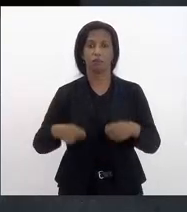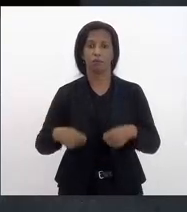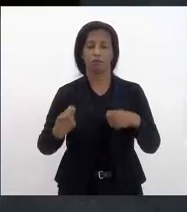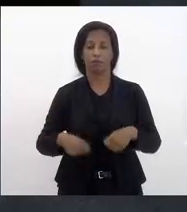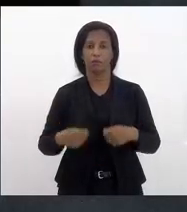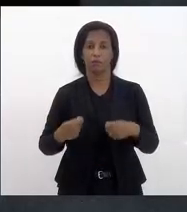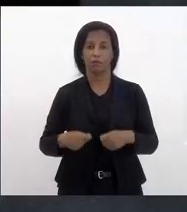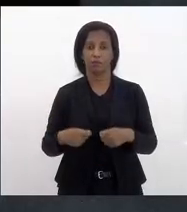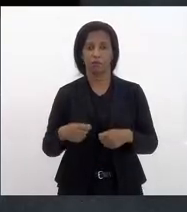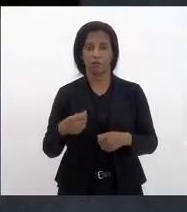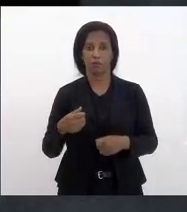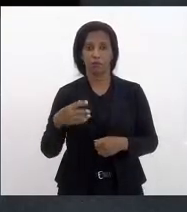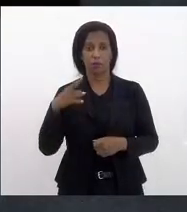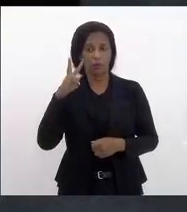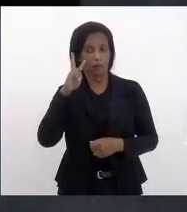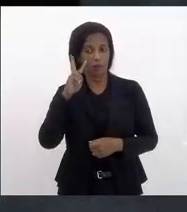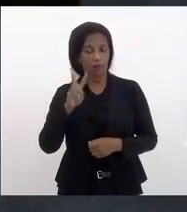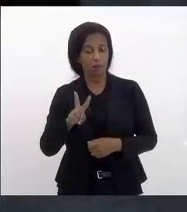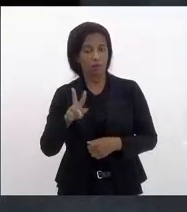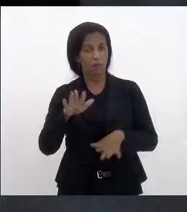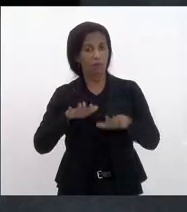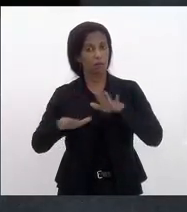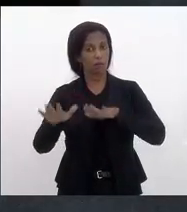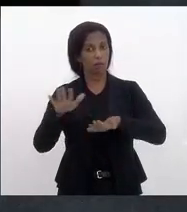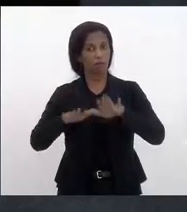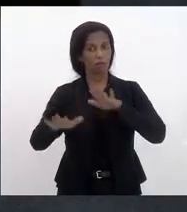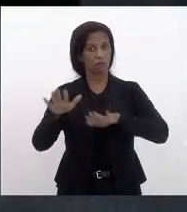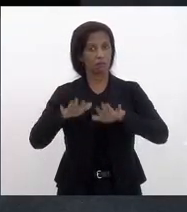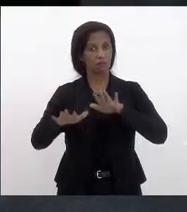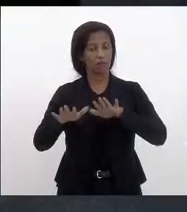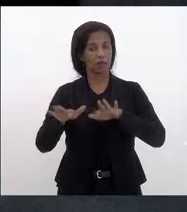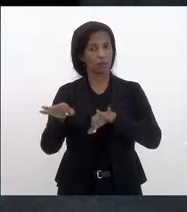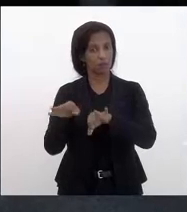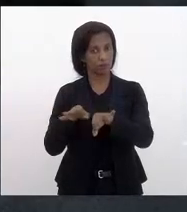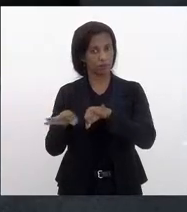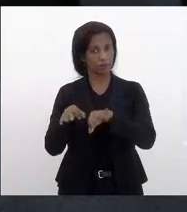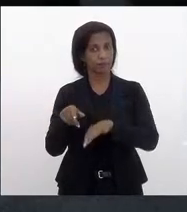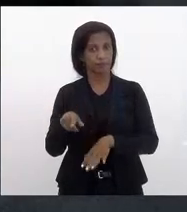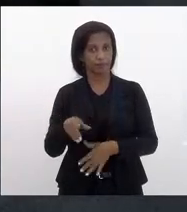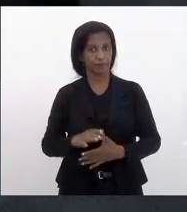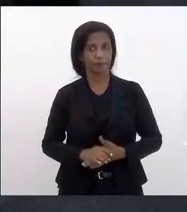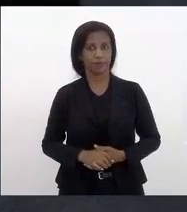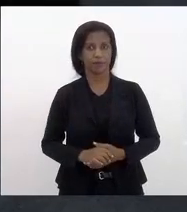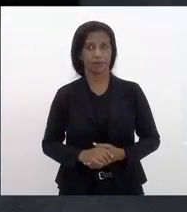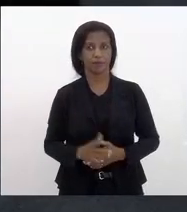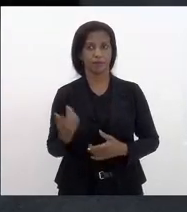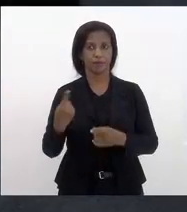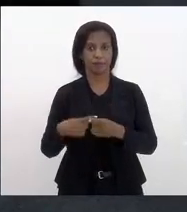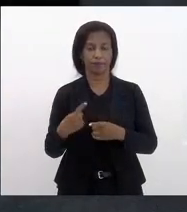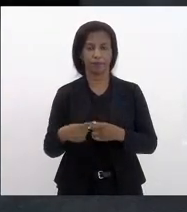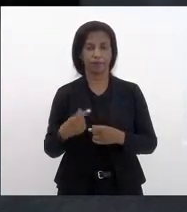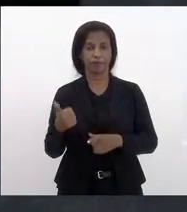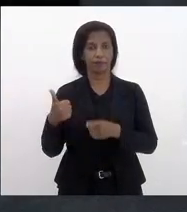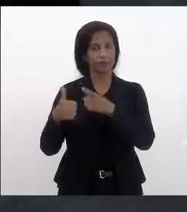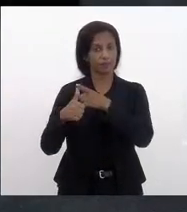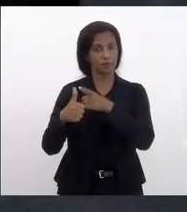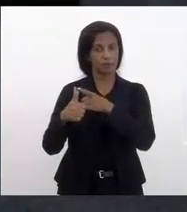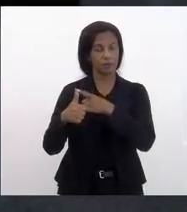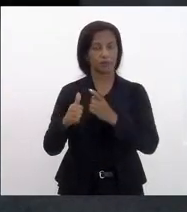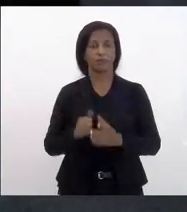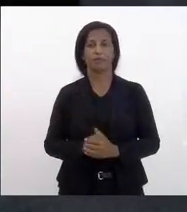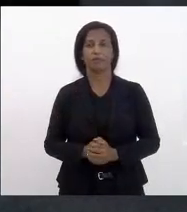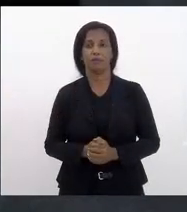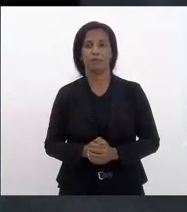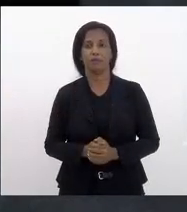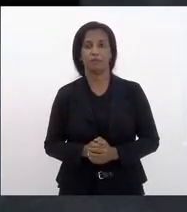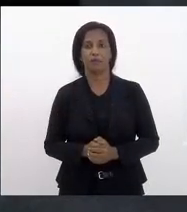observar com muita calma esse projeto. Porque, primeiro, que